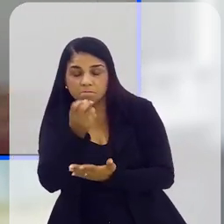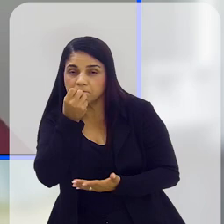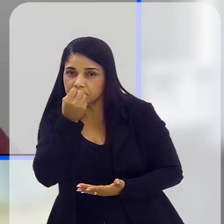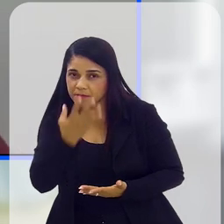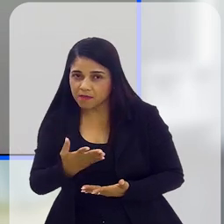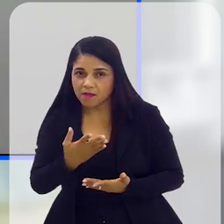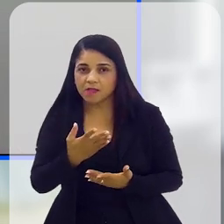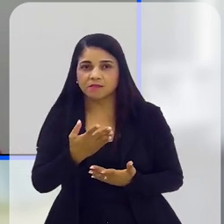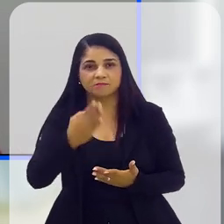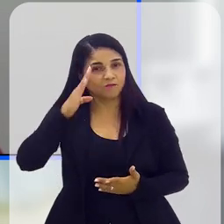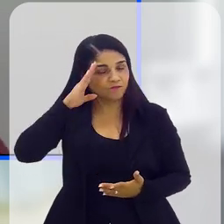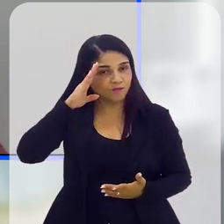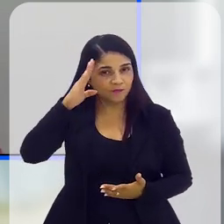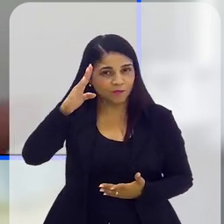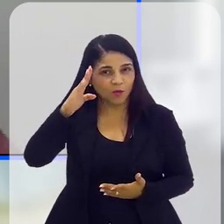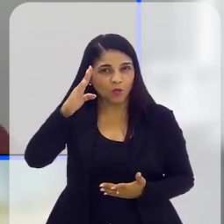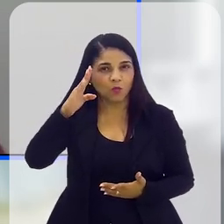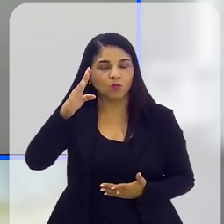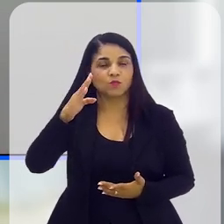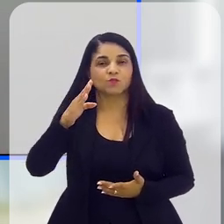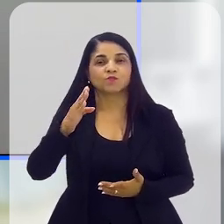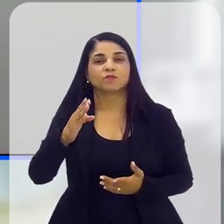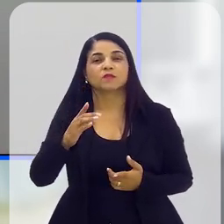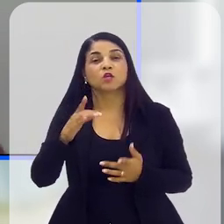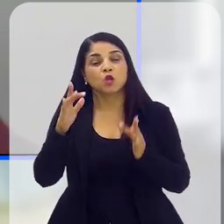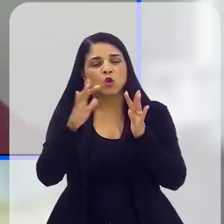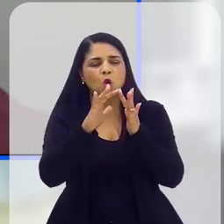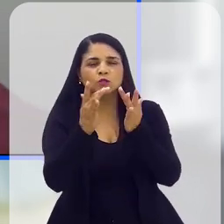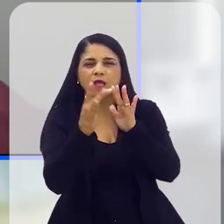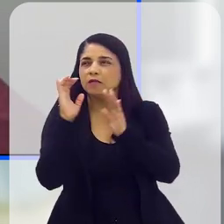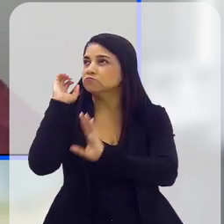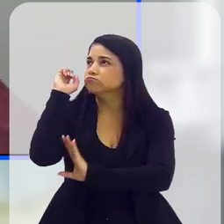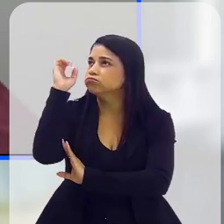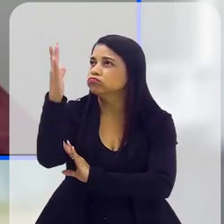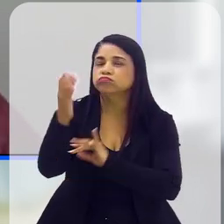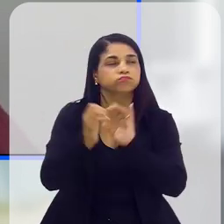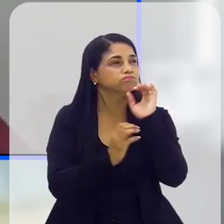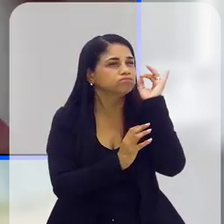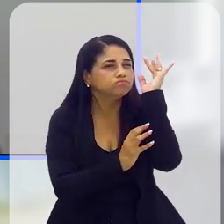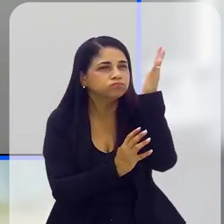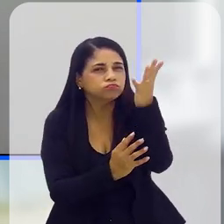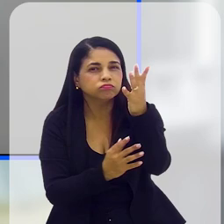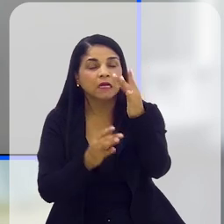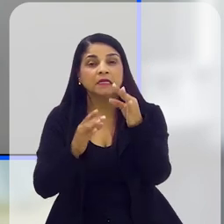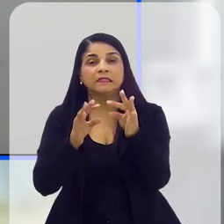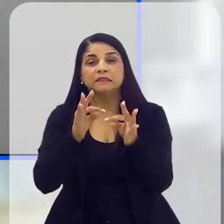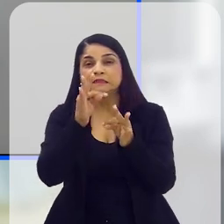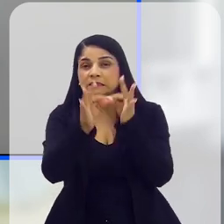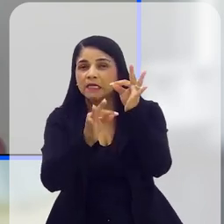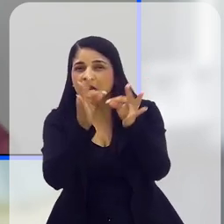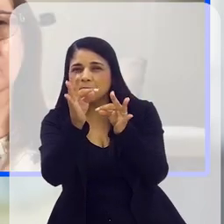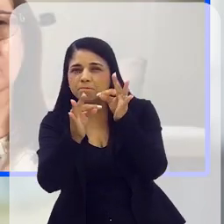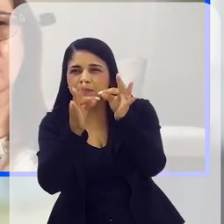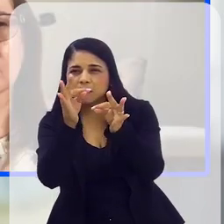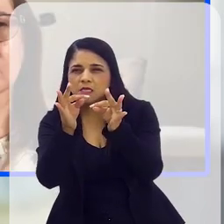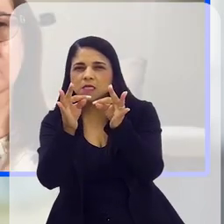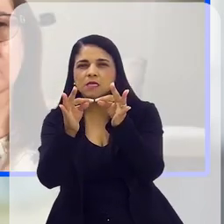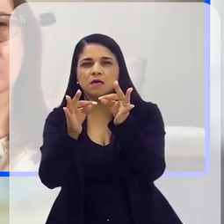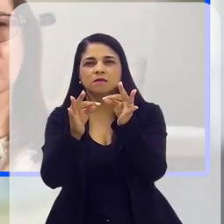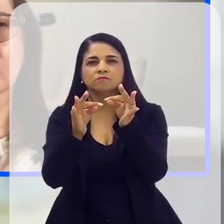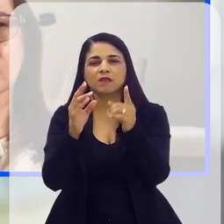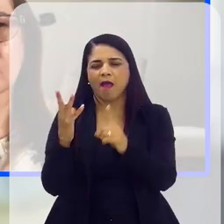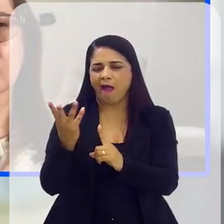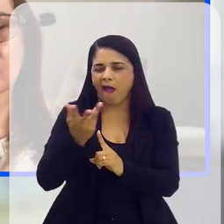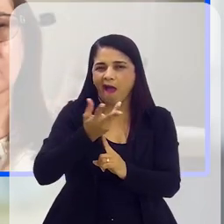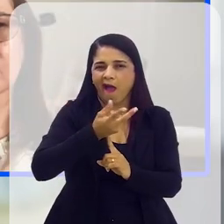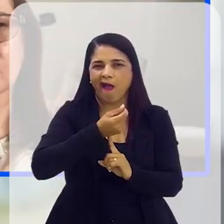fundamental, o bom padrão de sono, contato com a natureza, as terapias ocupacionais, principalmente as